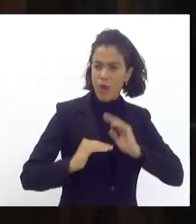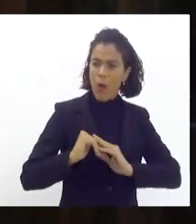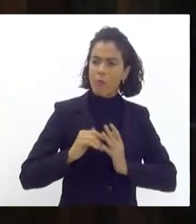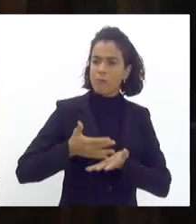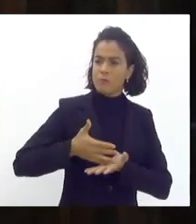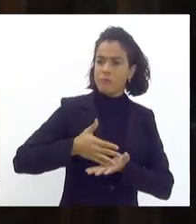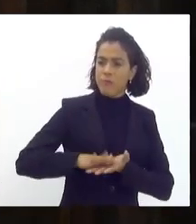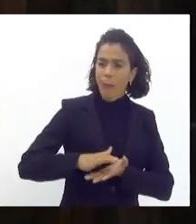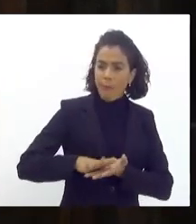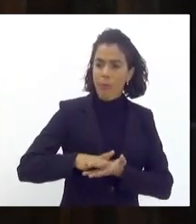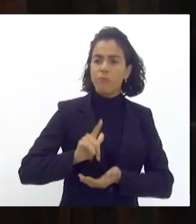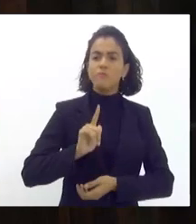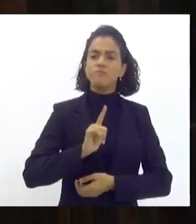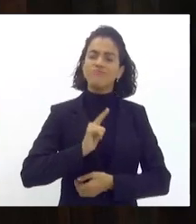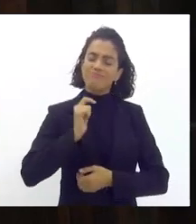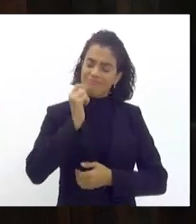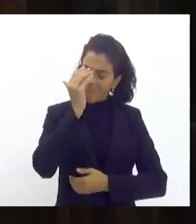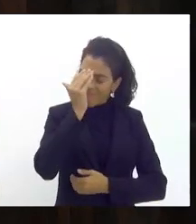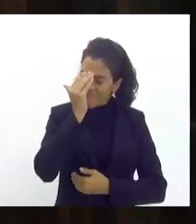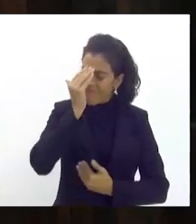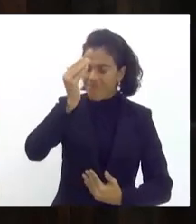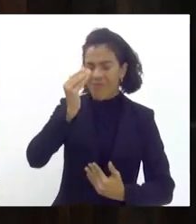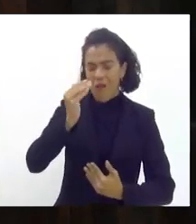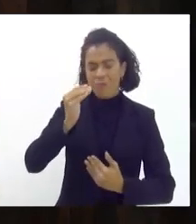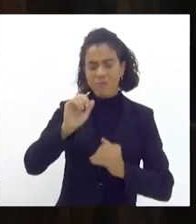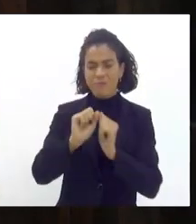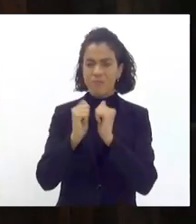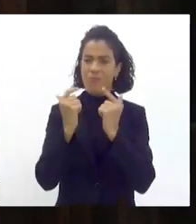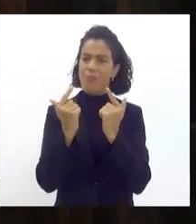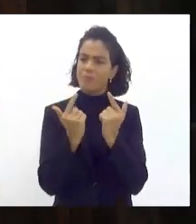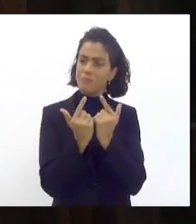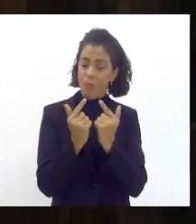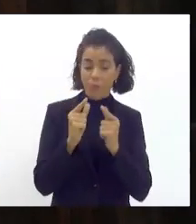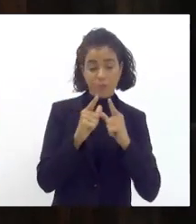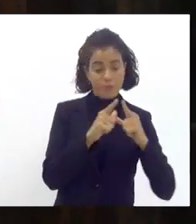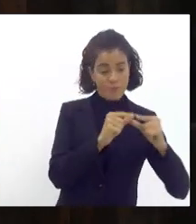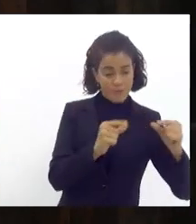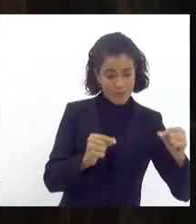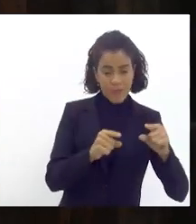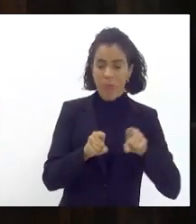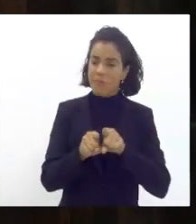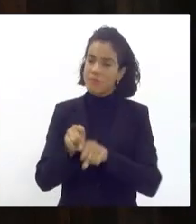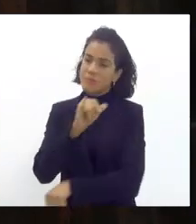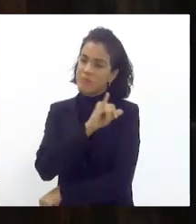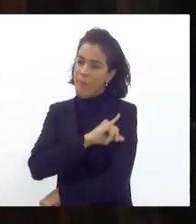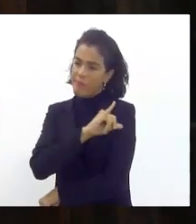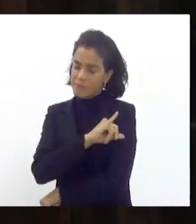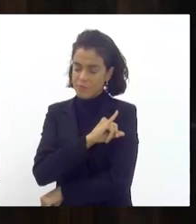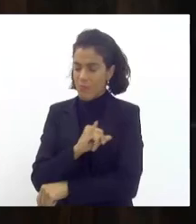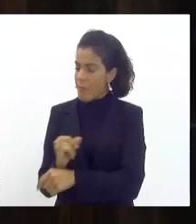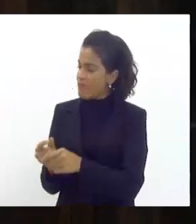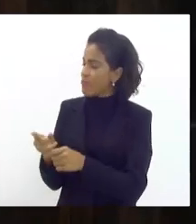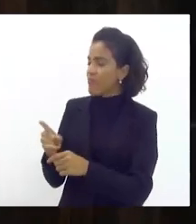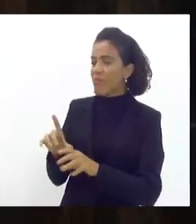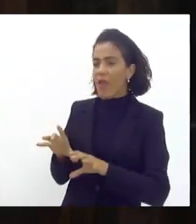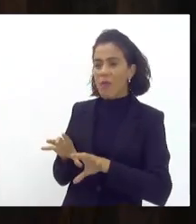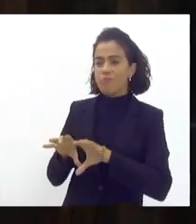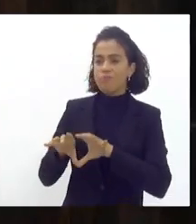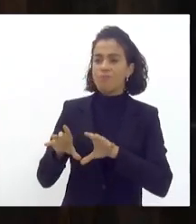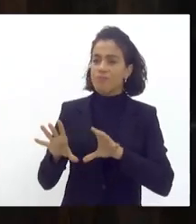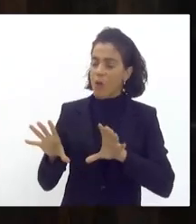tem que agradecer muito essa legislatura não só em Brasília como aqui no Rio de Janeiro que são formados por deputados que realmente